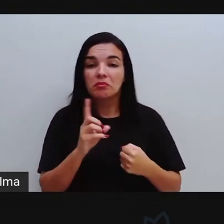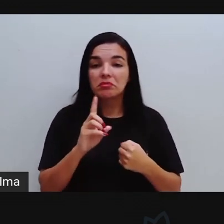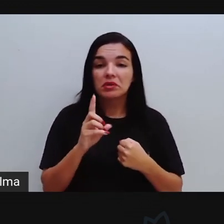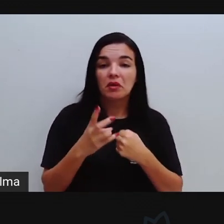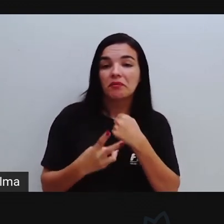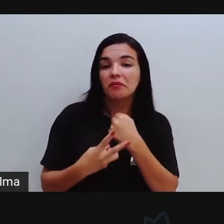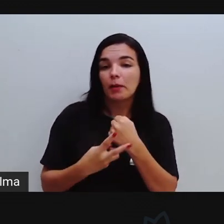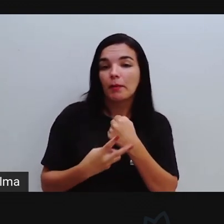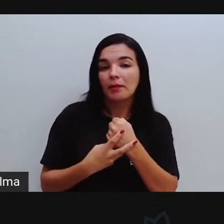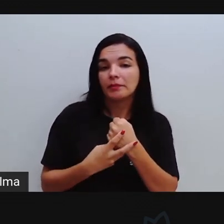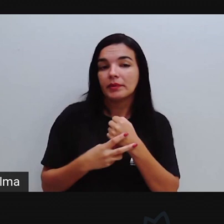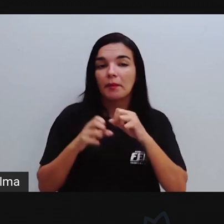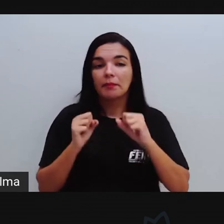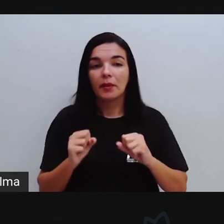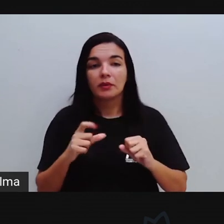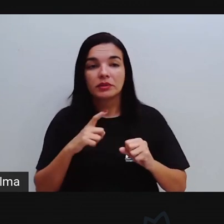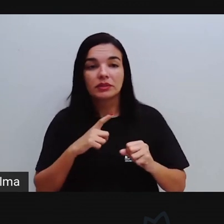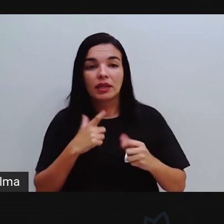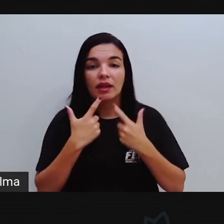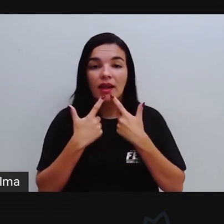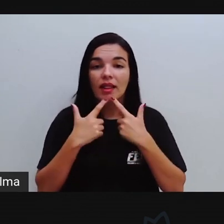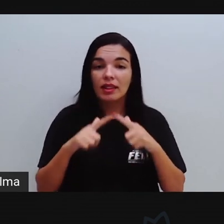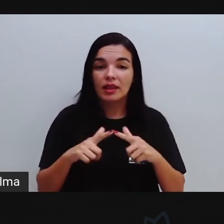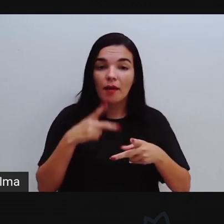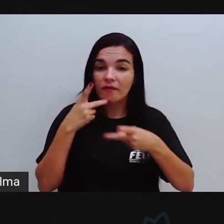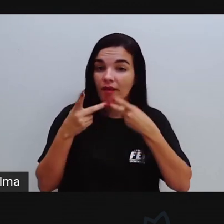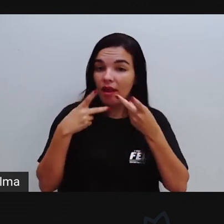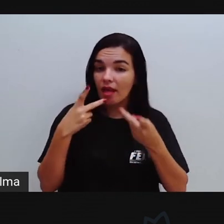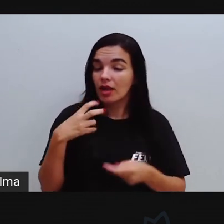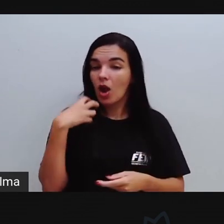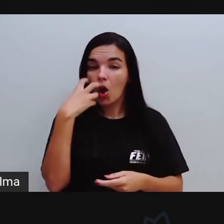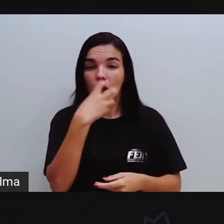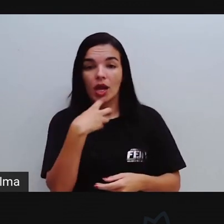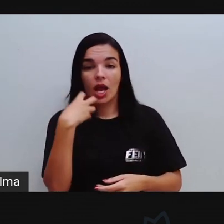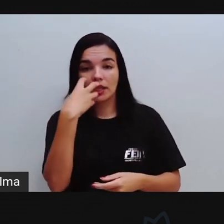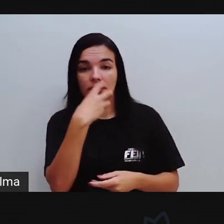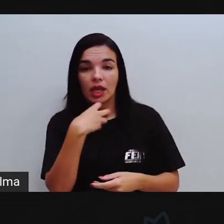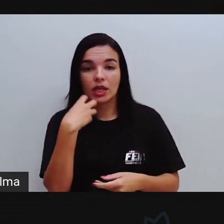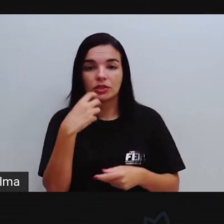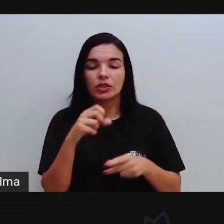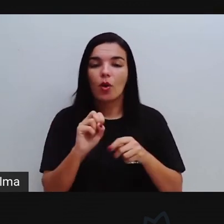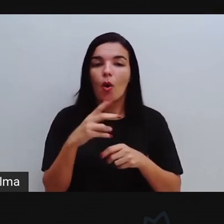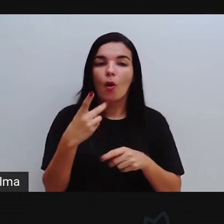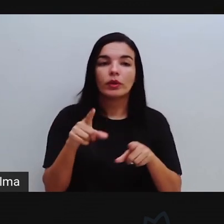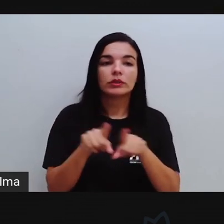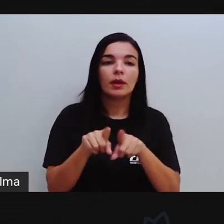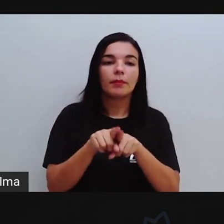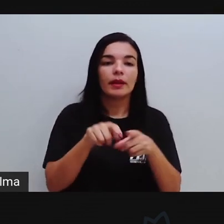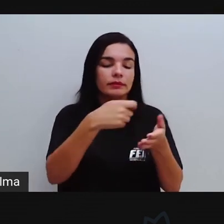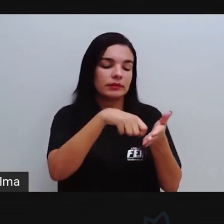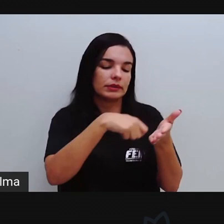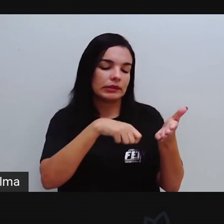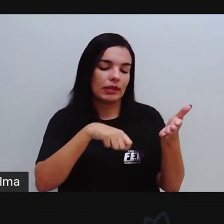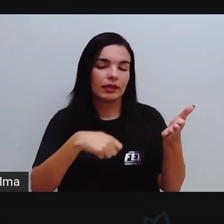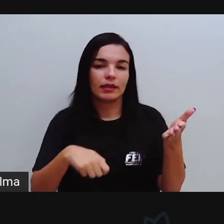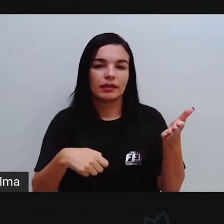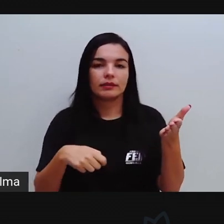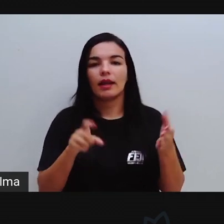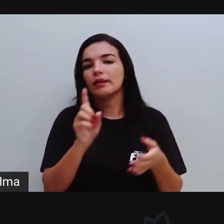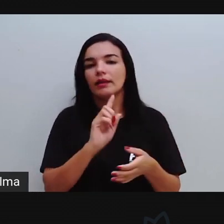através da língua falada, né? Da oralidade, ou então através da escrita. E a não verbal,